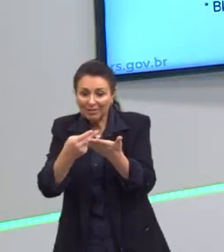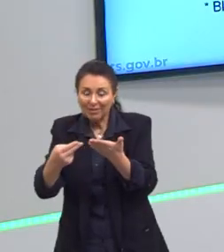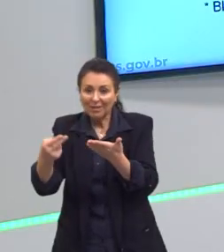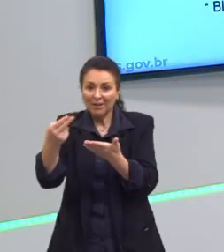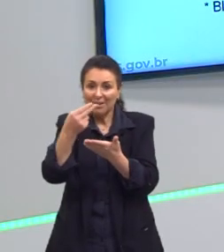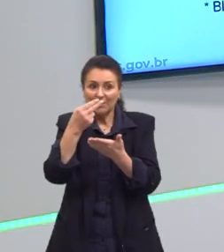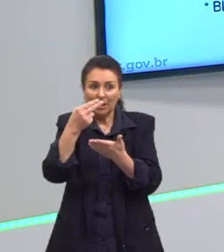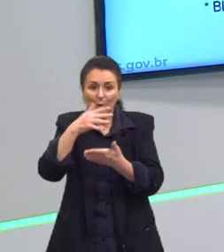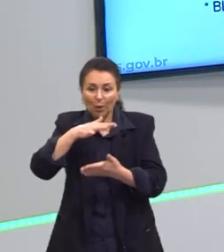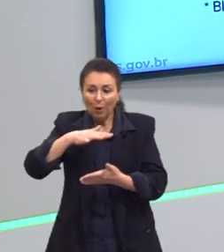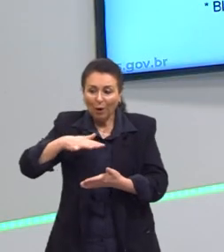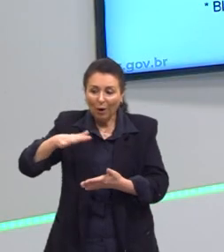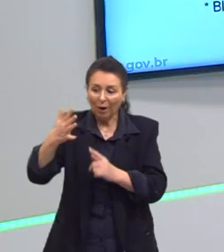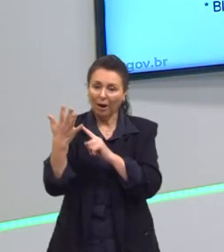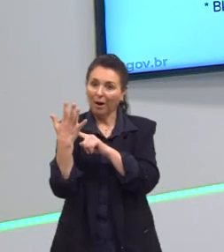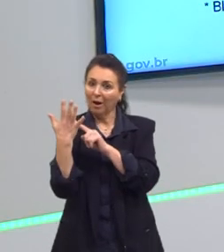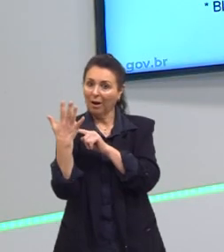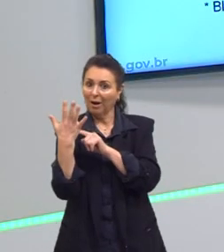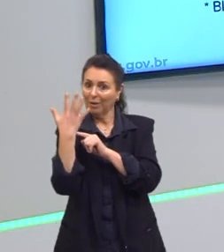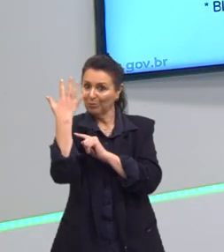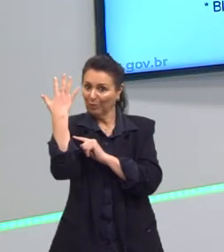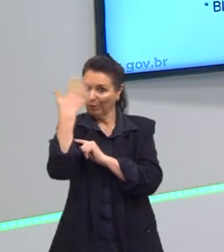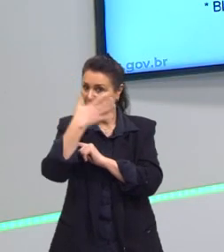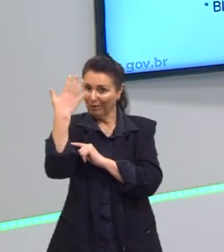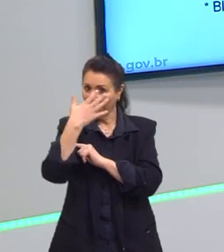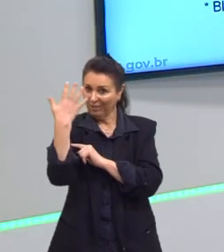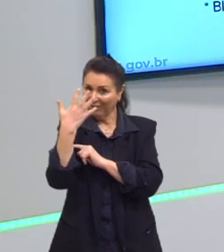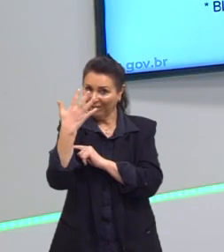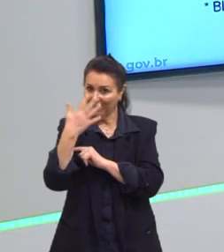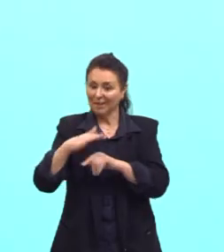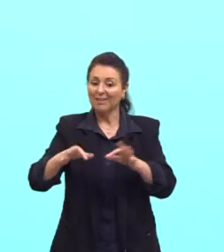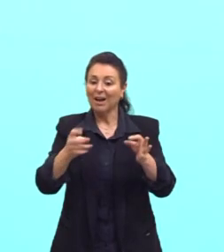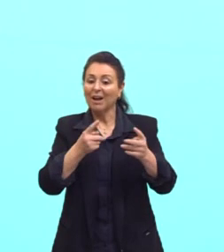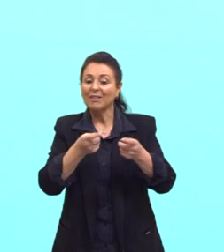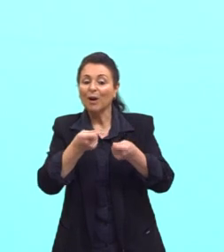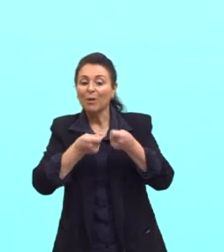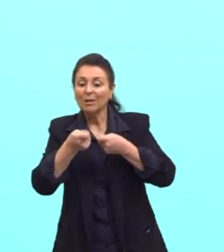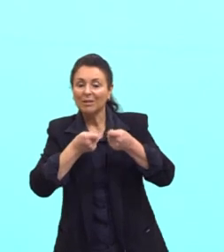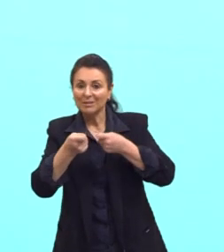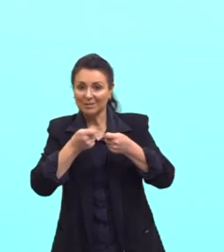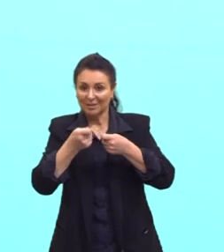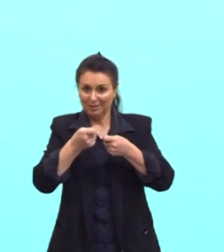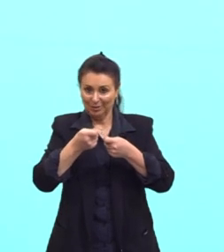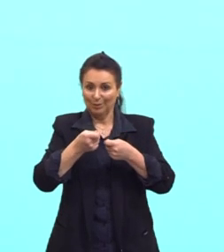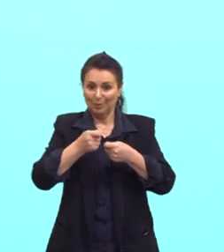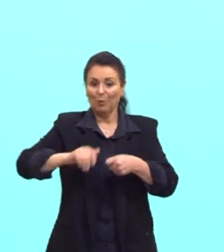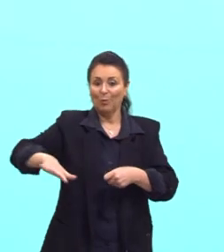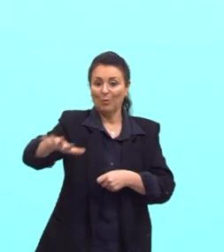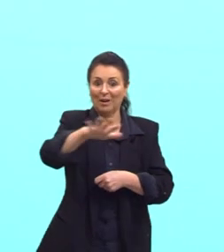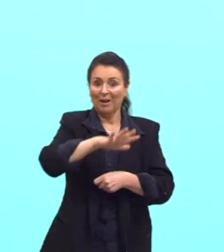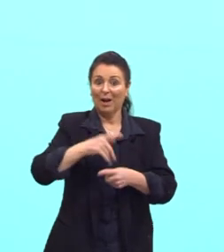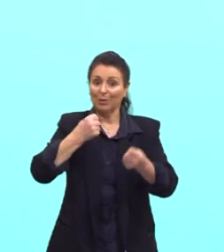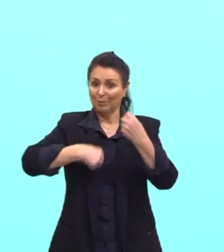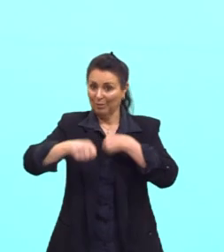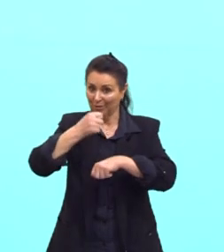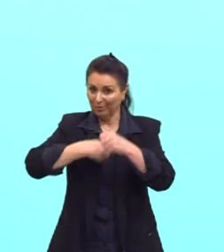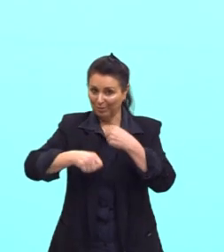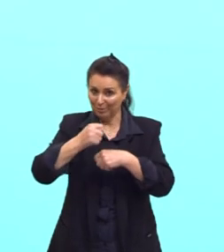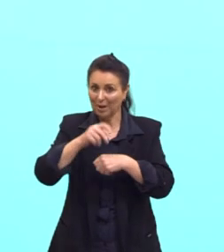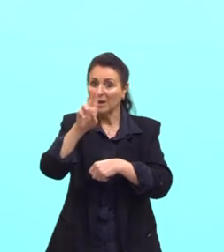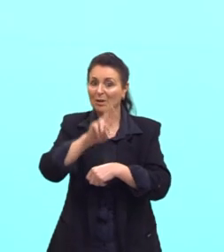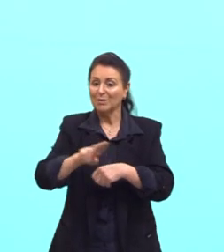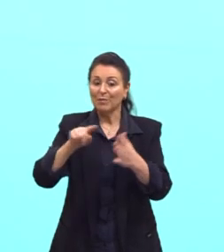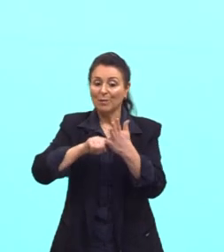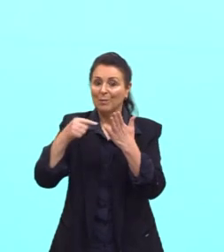invisível do mercado em crise. Sempre nós servimos Estado burguês. Essa mão invisível é aquilo que nós colocávamos antes.